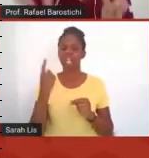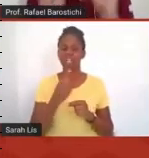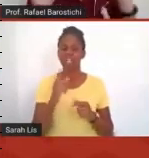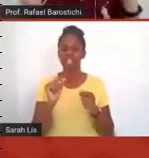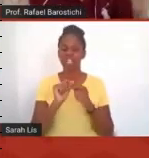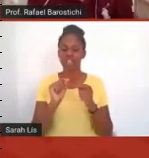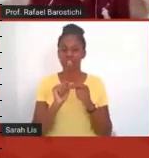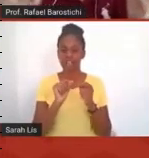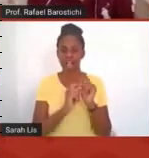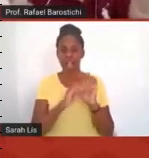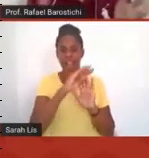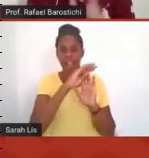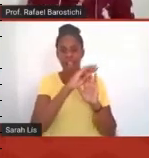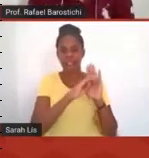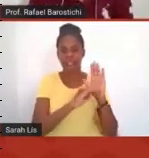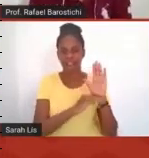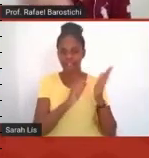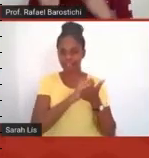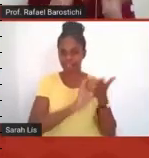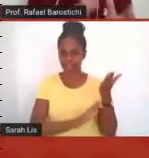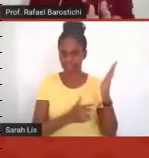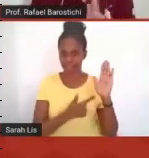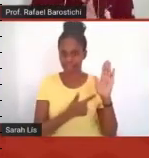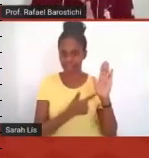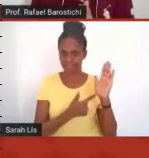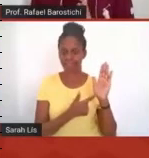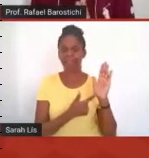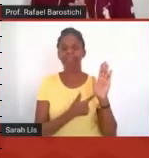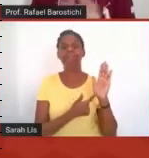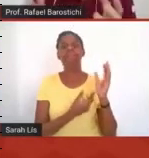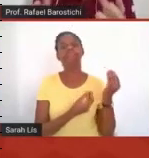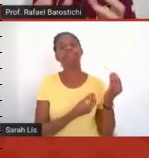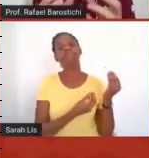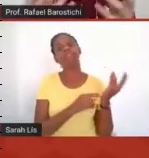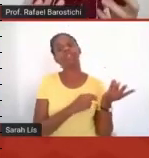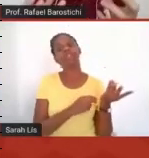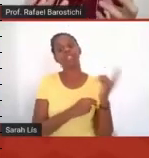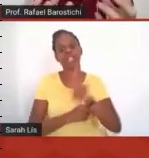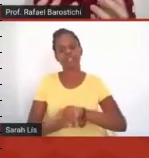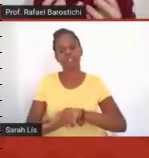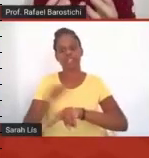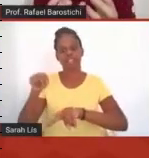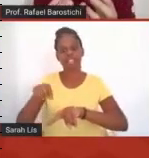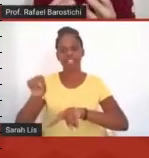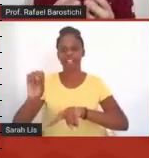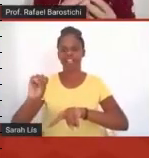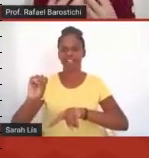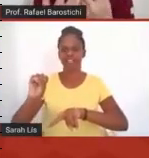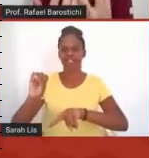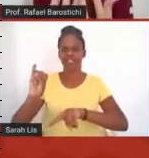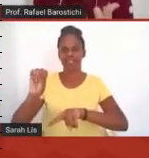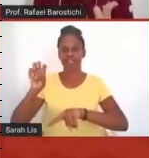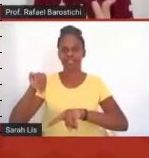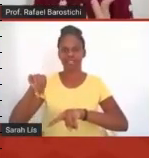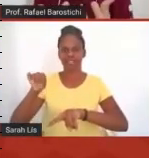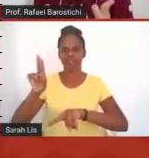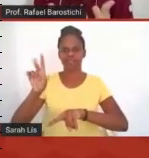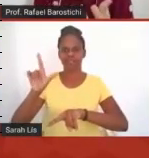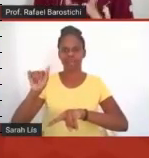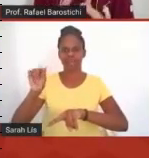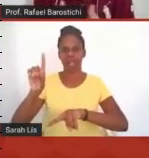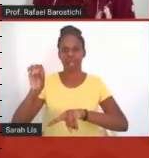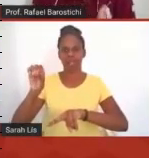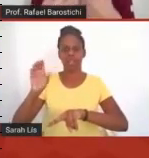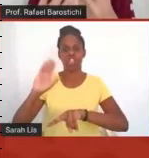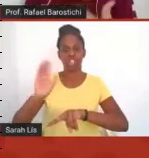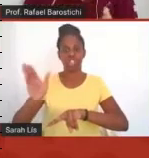as listas de exercícios, digamos, para os simulados, e os simulados por si só, eles já tinham um atrativo a mais